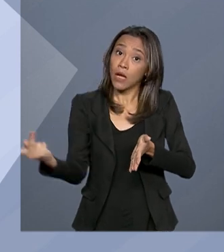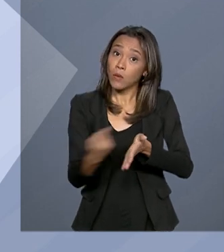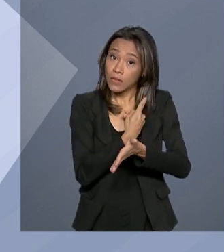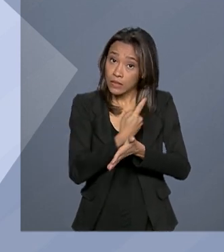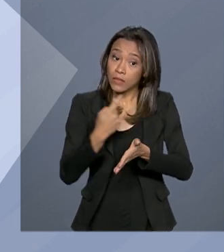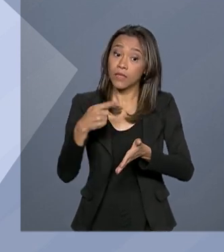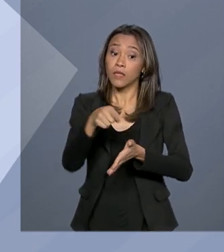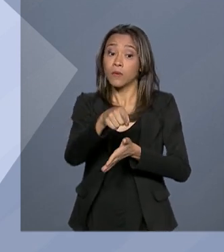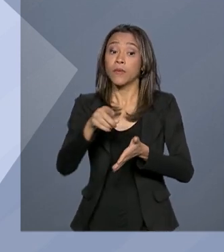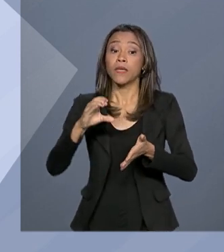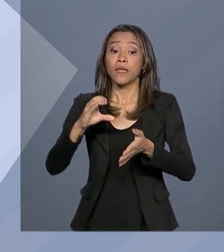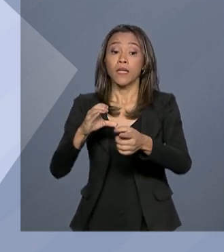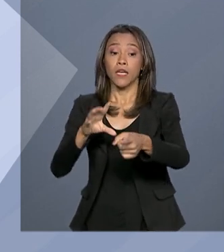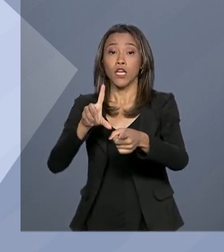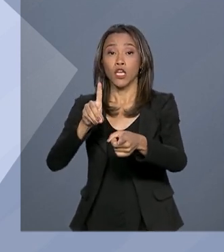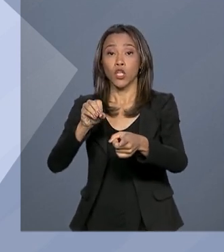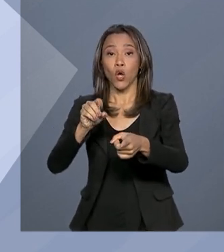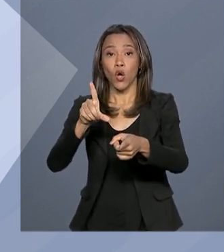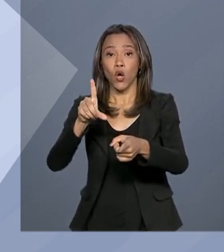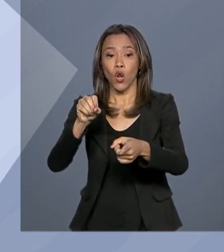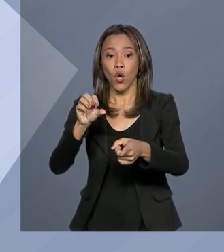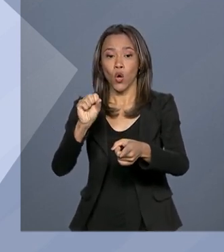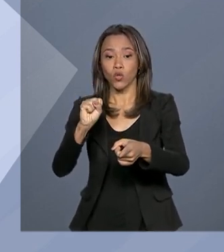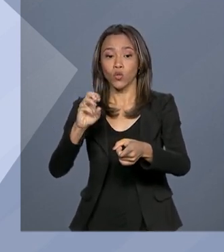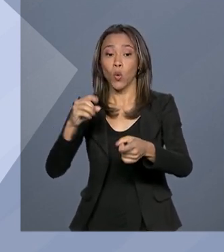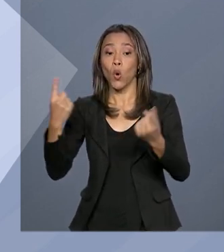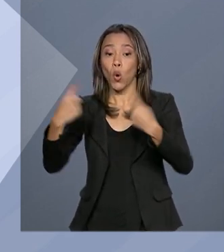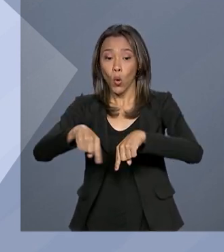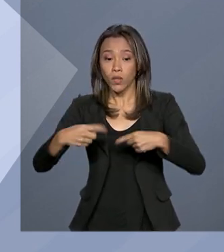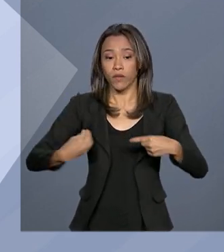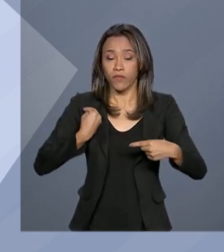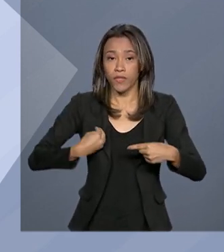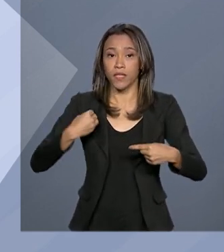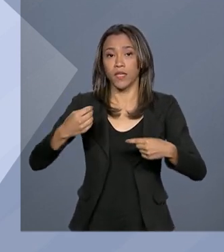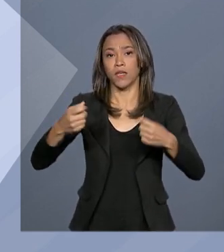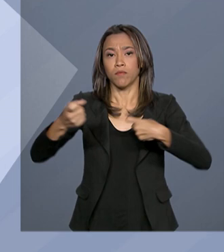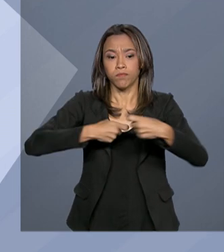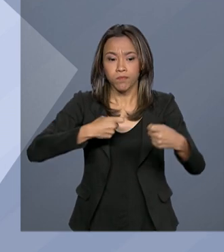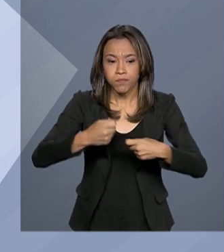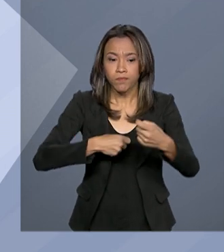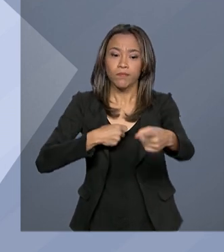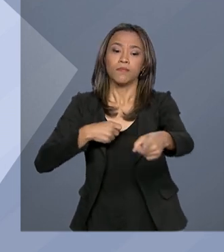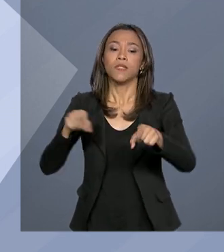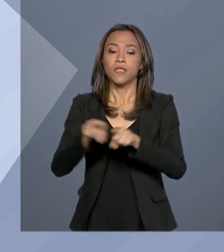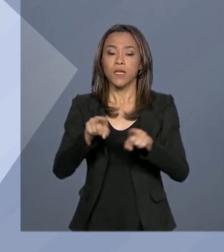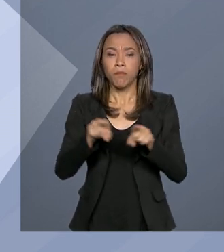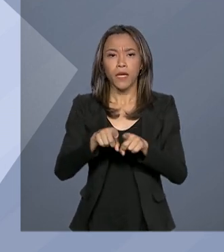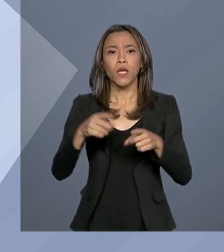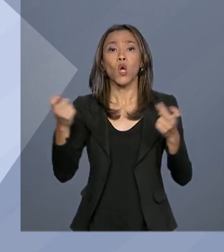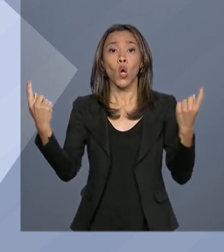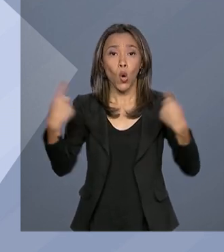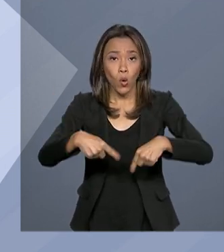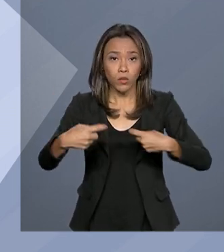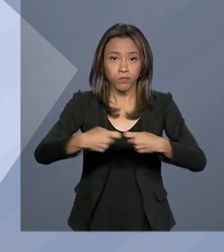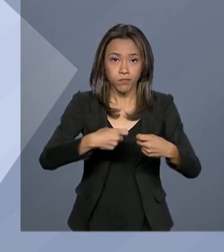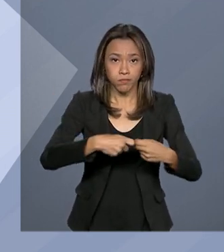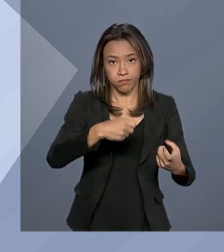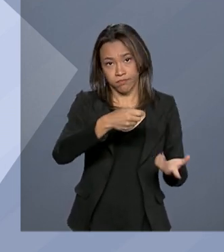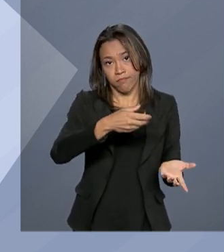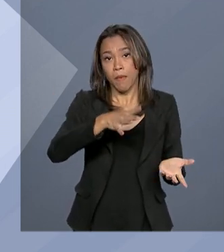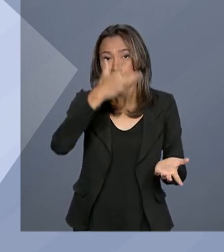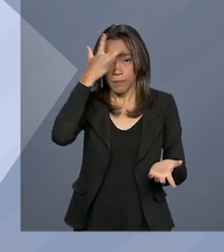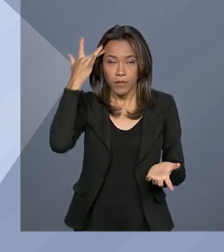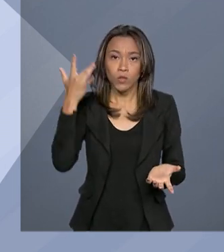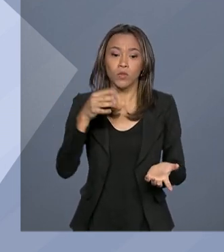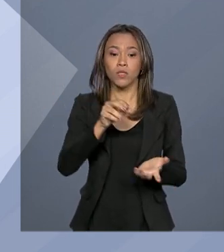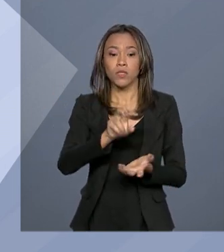dolosos praticados contra a vida, a liberdade sexual e em crimes sexuais contra vulneráveis. Segue valendo a